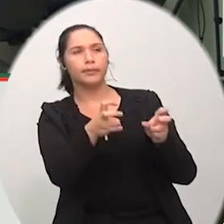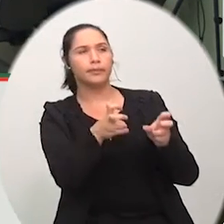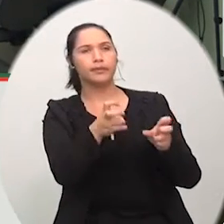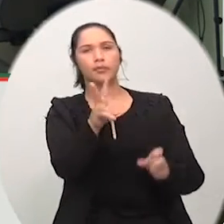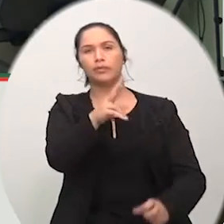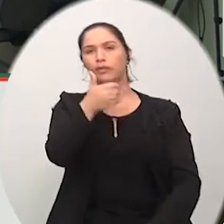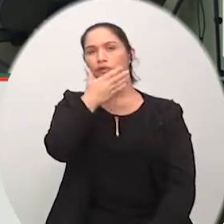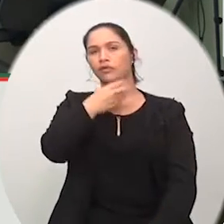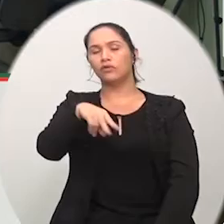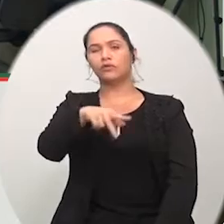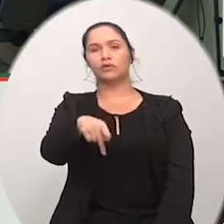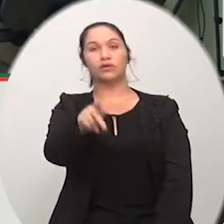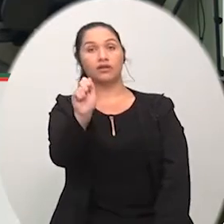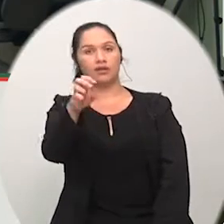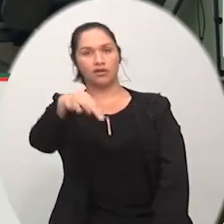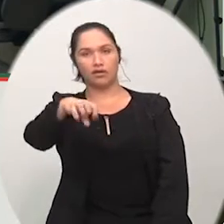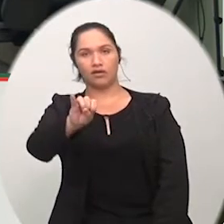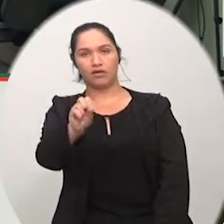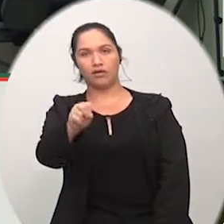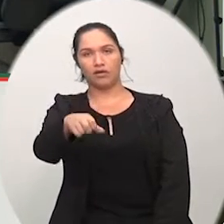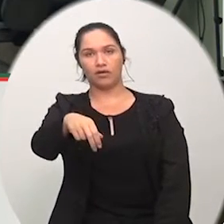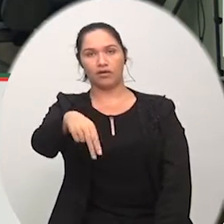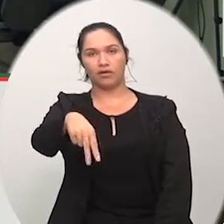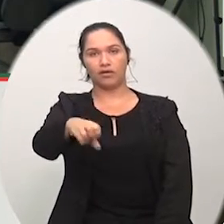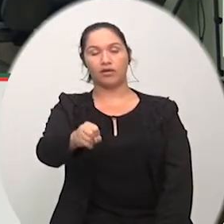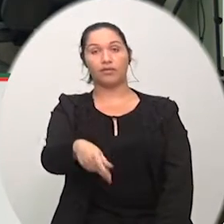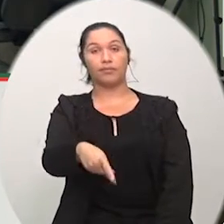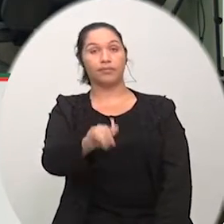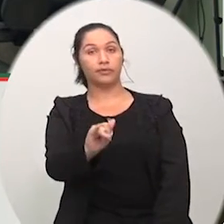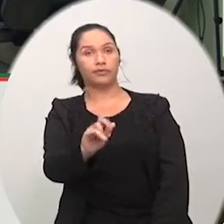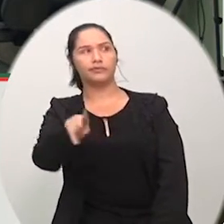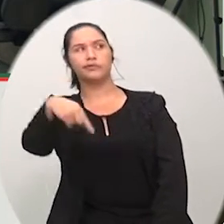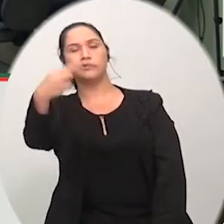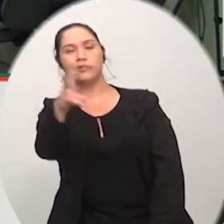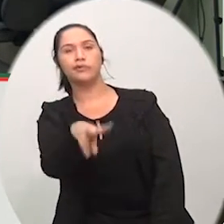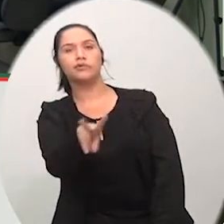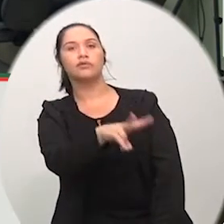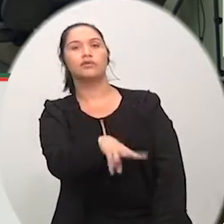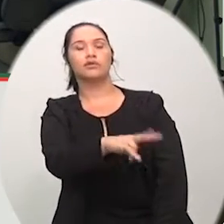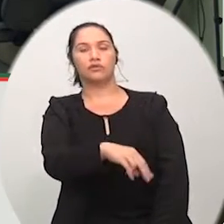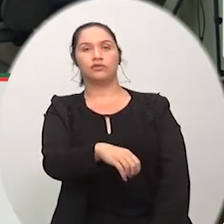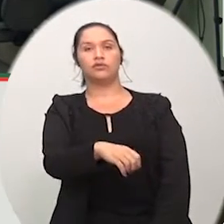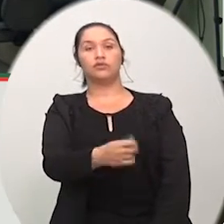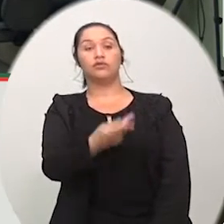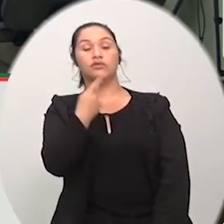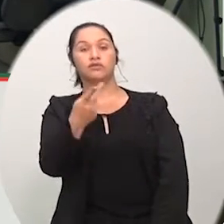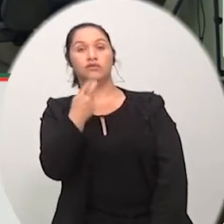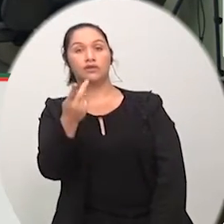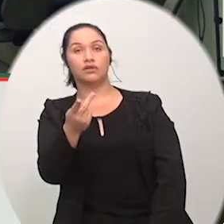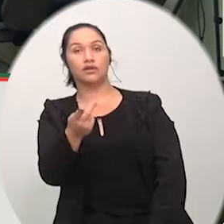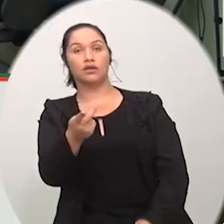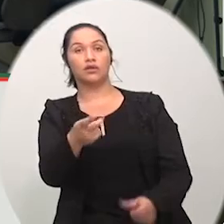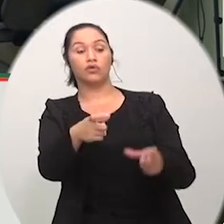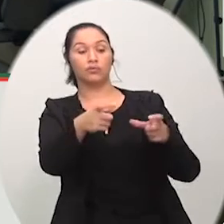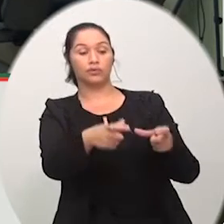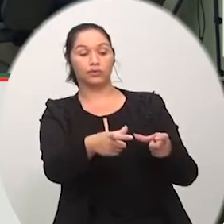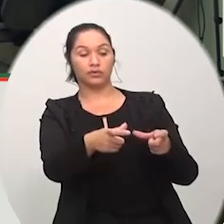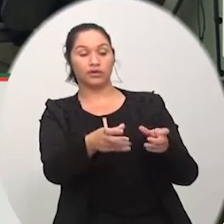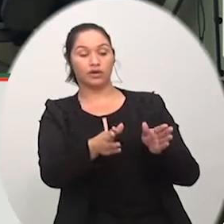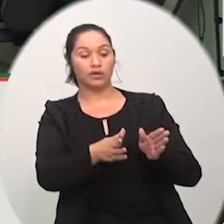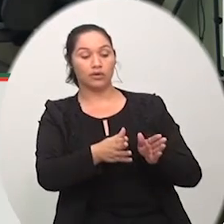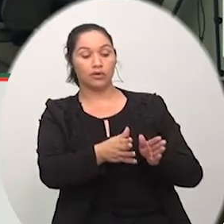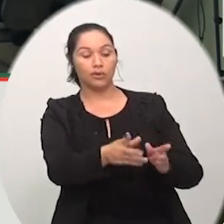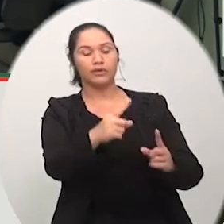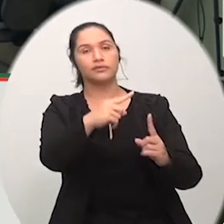Camis, e outros vereadores aqui, com referência ao cemitério, o contrato com a Soma tem.